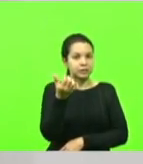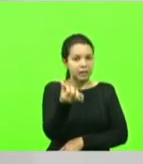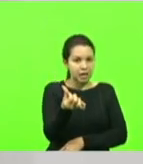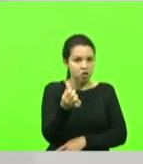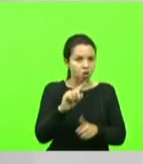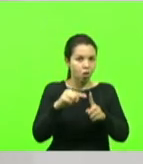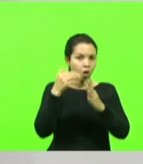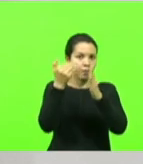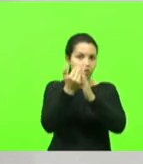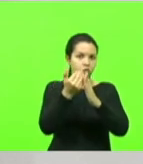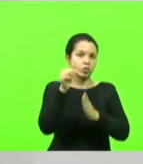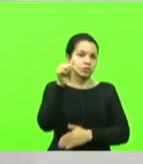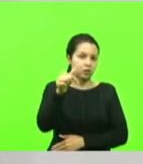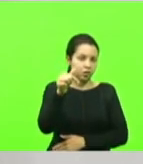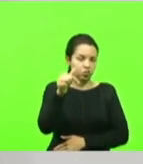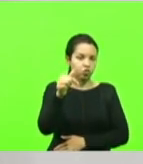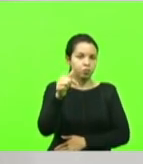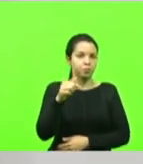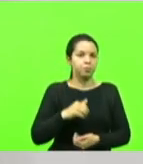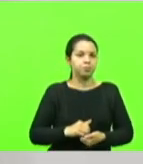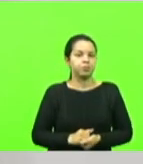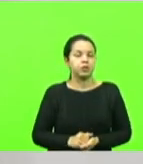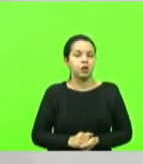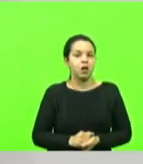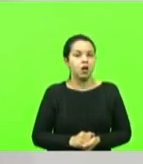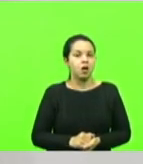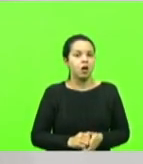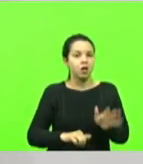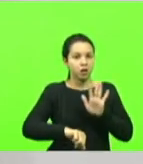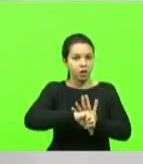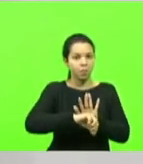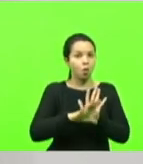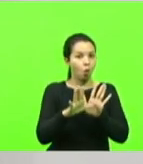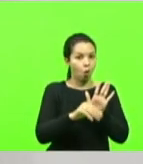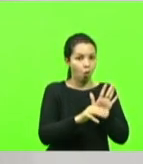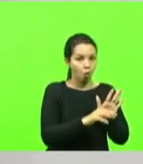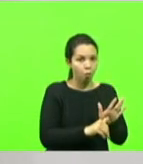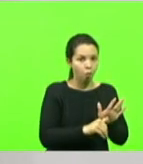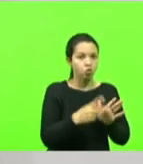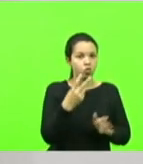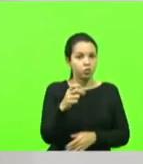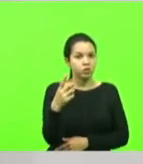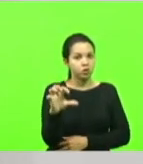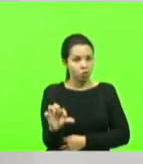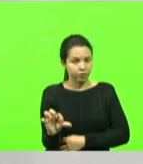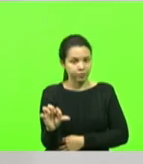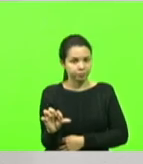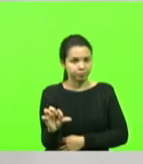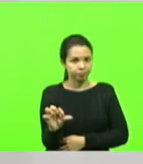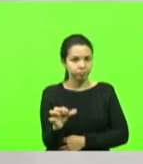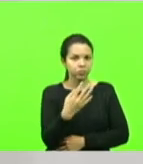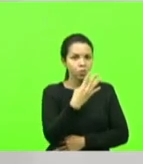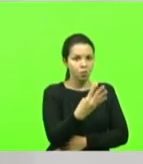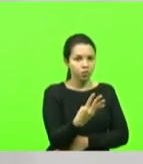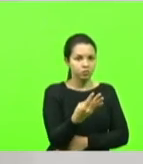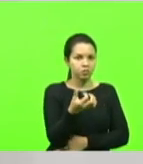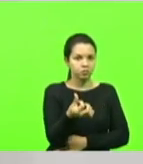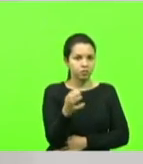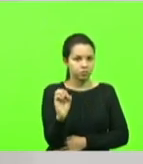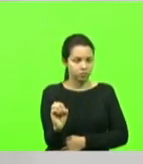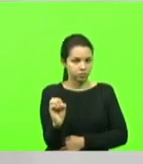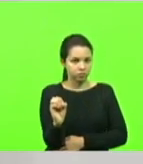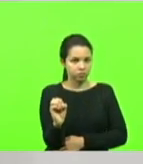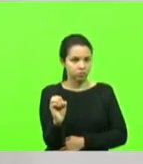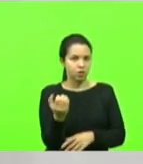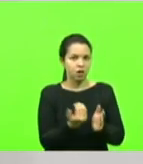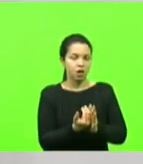também nos crimes de roubo, 2019, 460, para